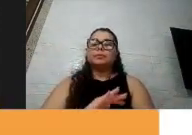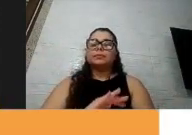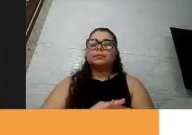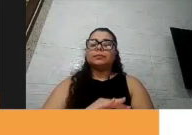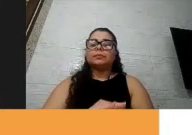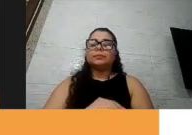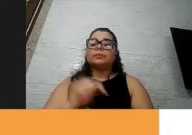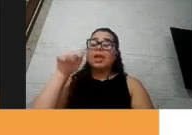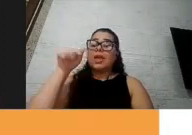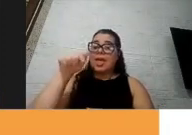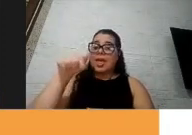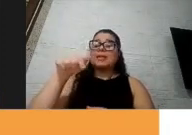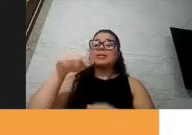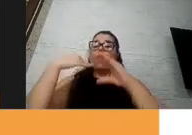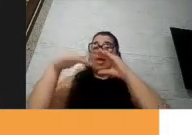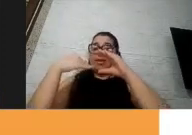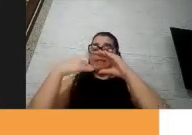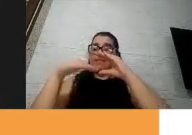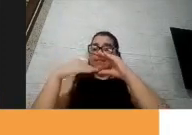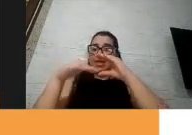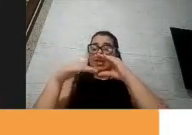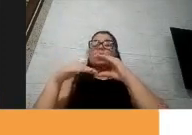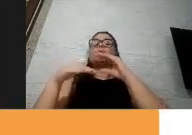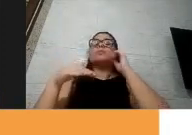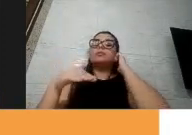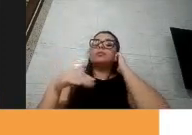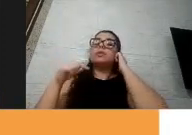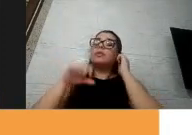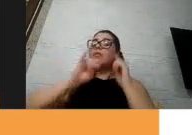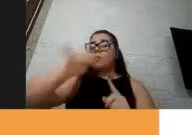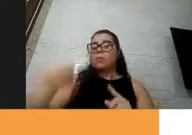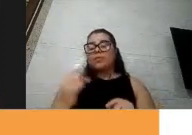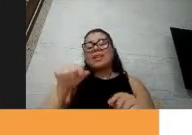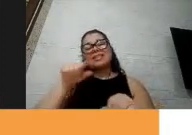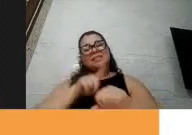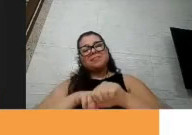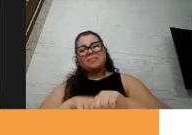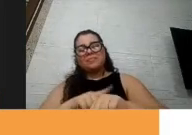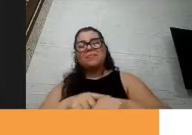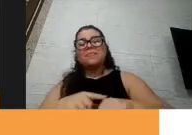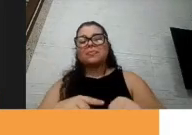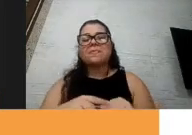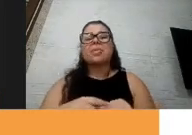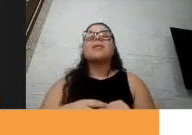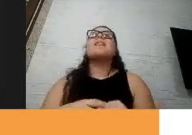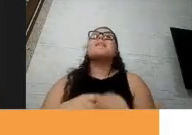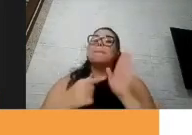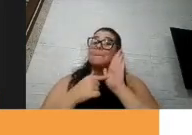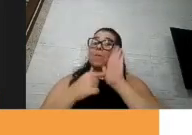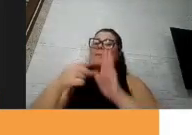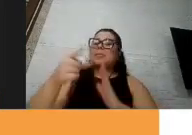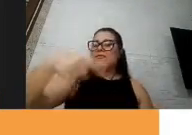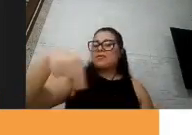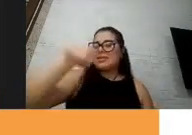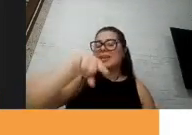Esse é o e-mail do estudo, então aqui vou aproveitar o espaço, tá Bianca, para fazer propaganda e que todo